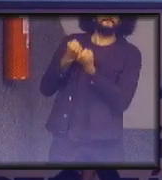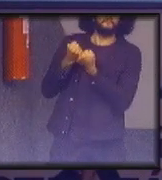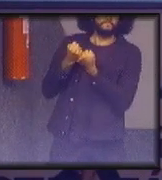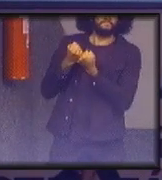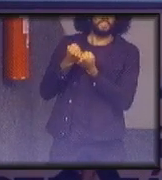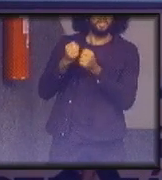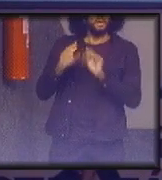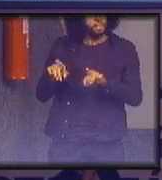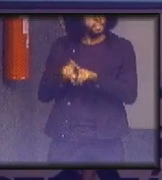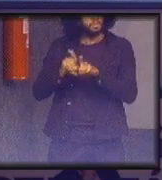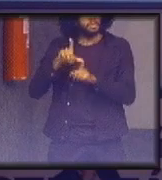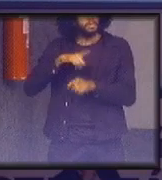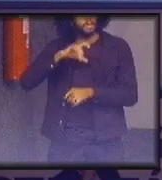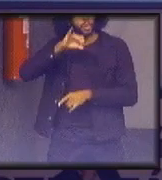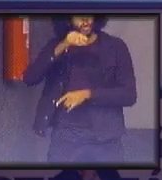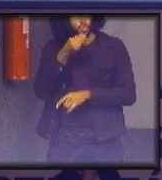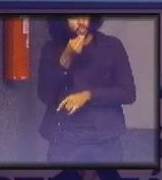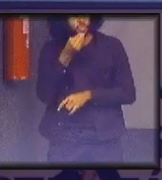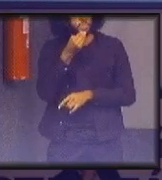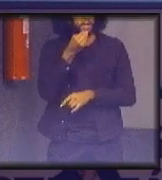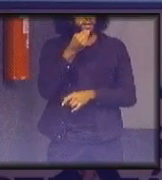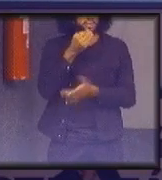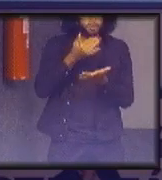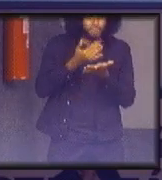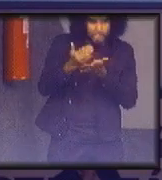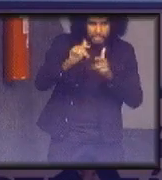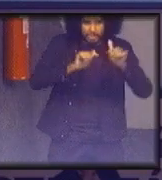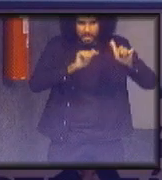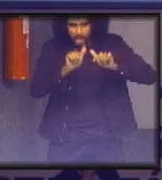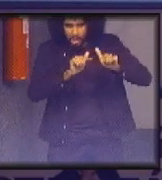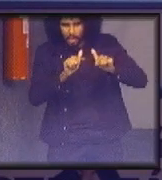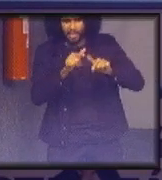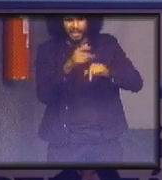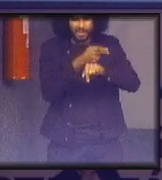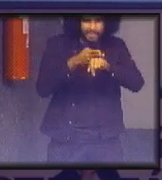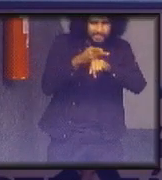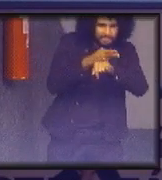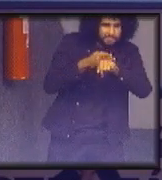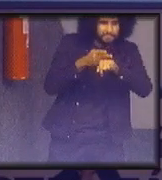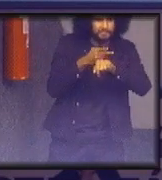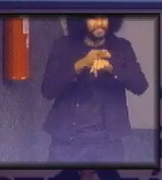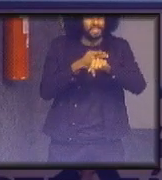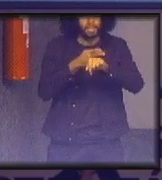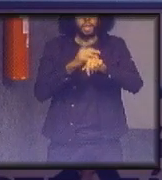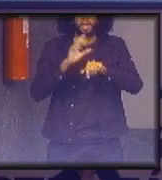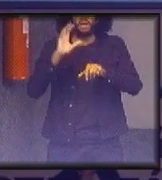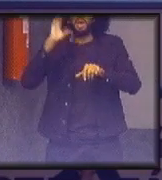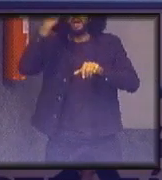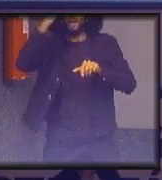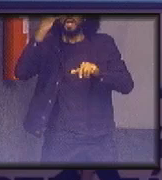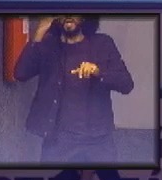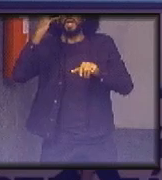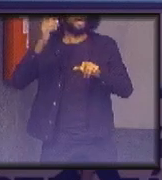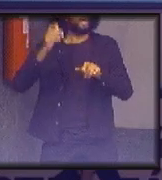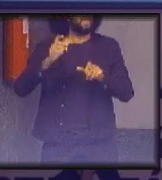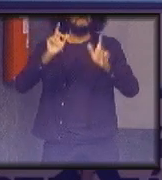oportunidade de começar a trabalhar a buscar soluções é incrível